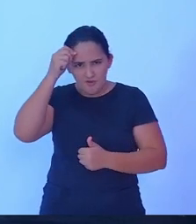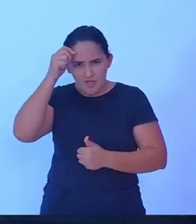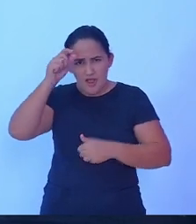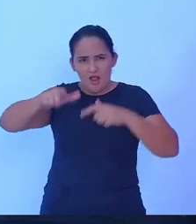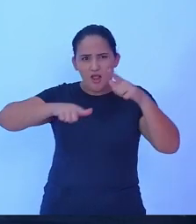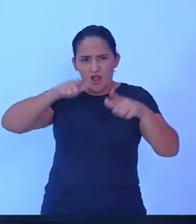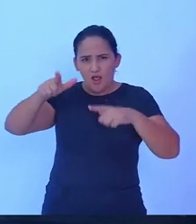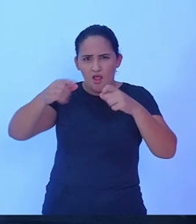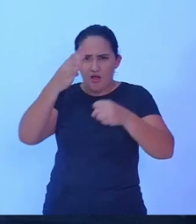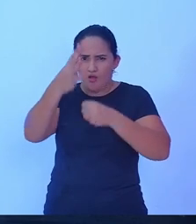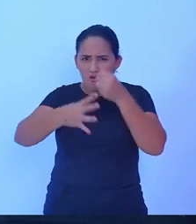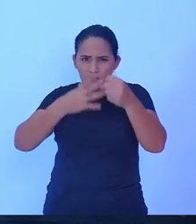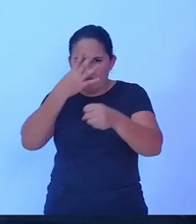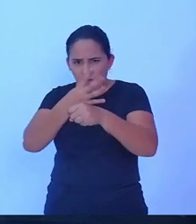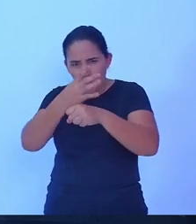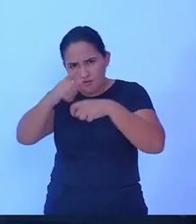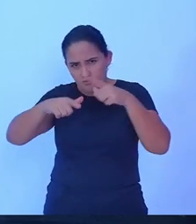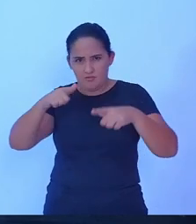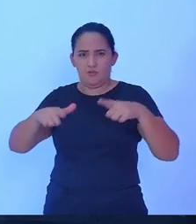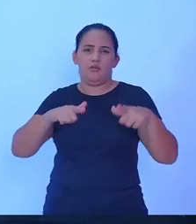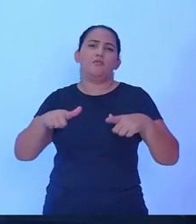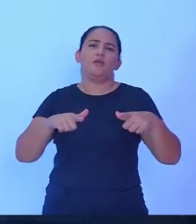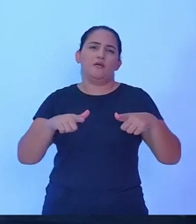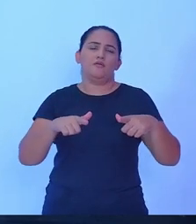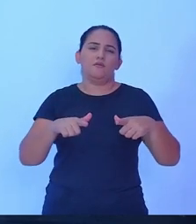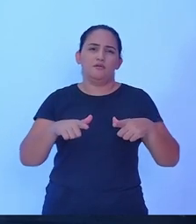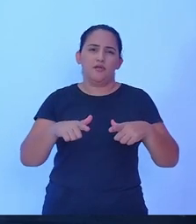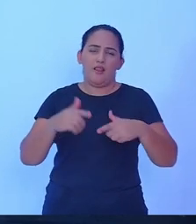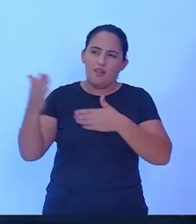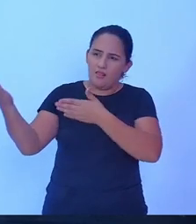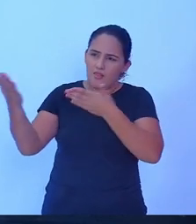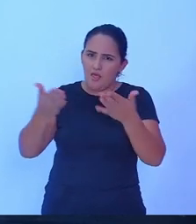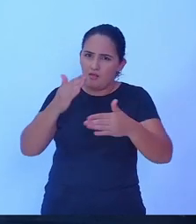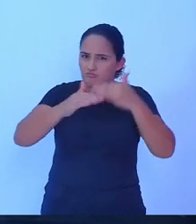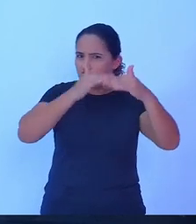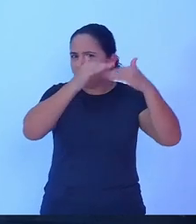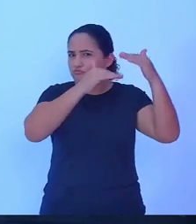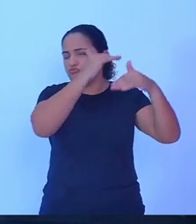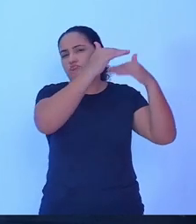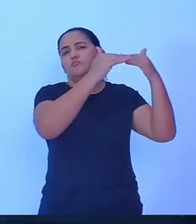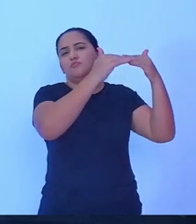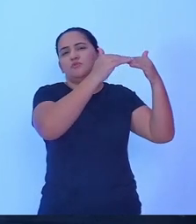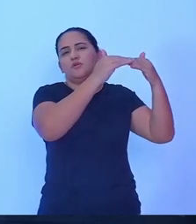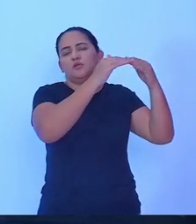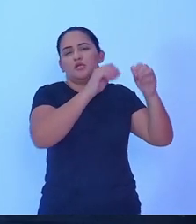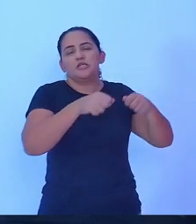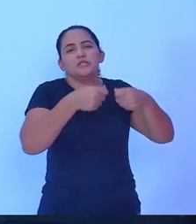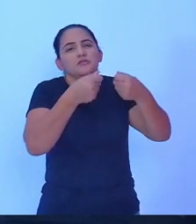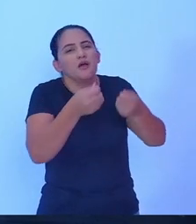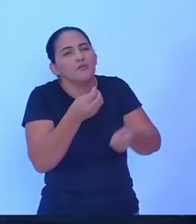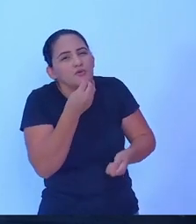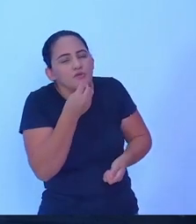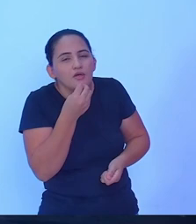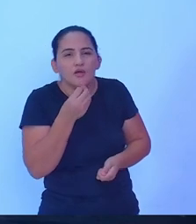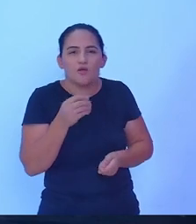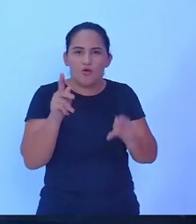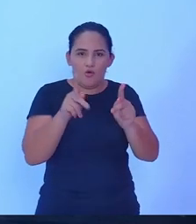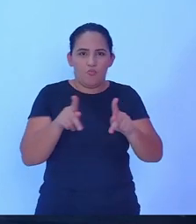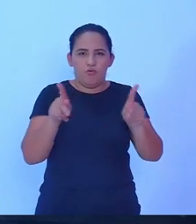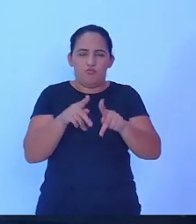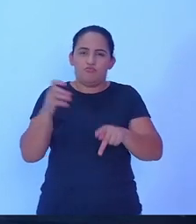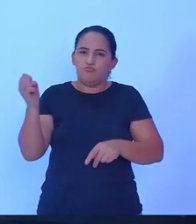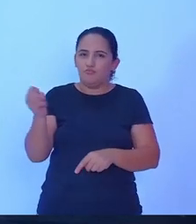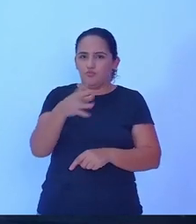próximos quatro anos no município de Rolim de Moura trazendo prosperidade e dando oportunidade para a nossa população de ter um novo